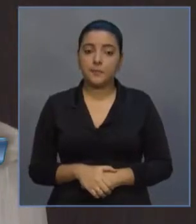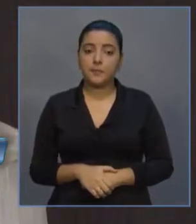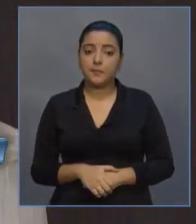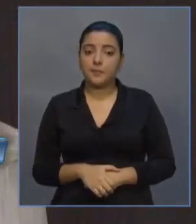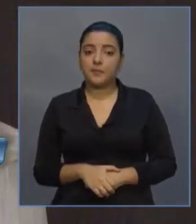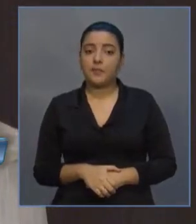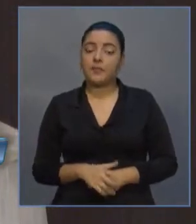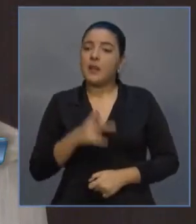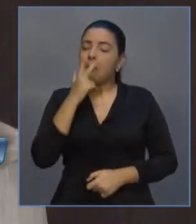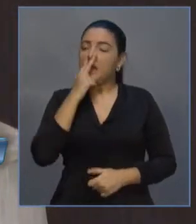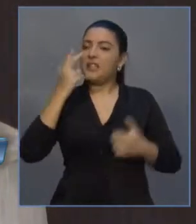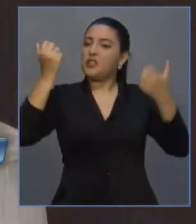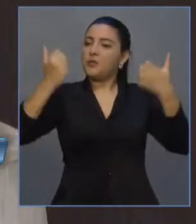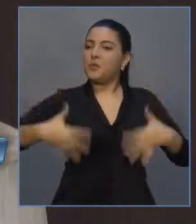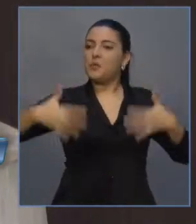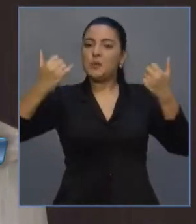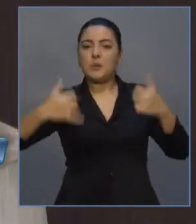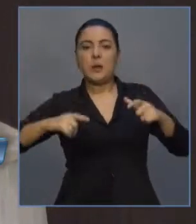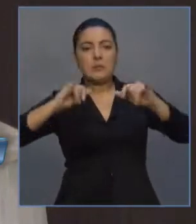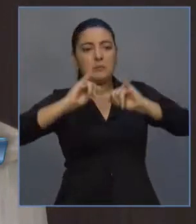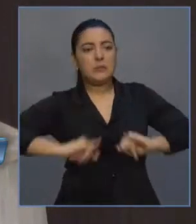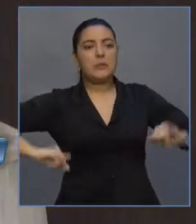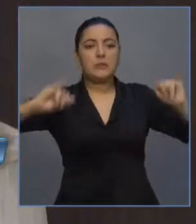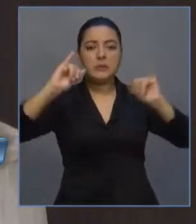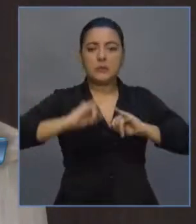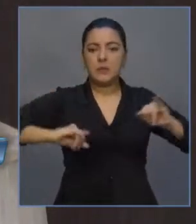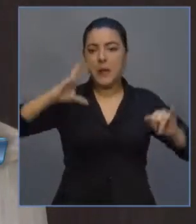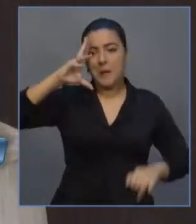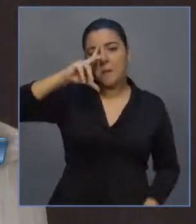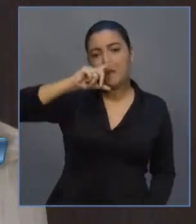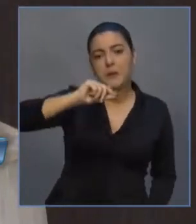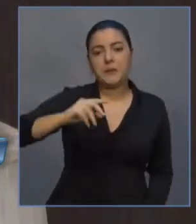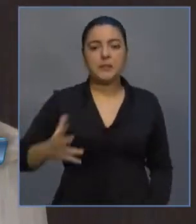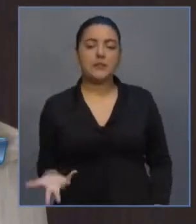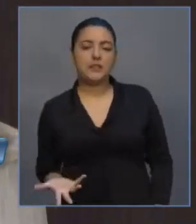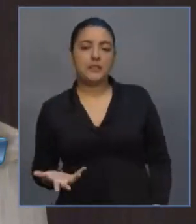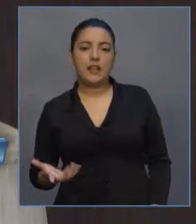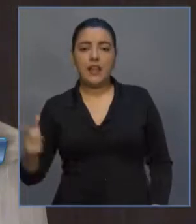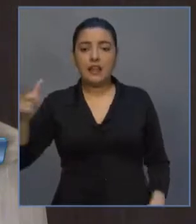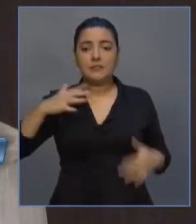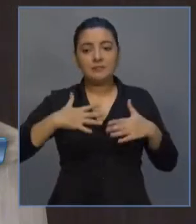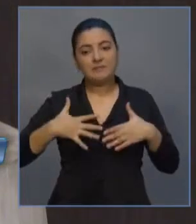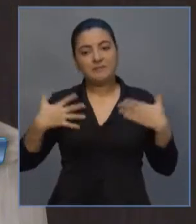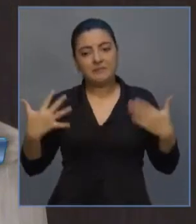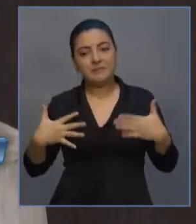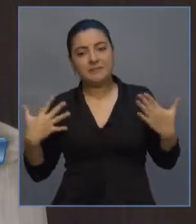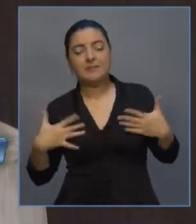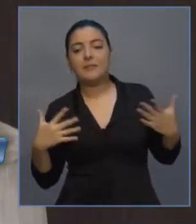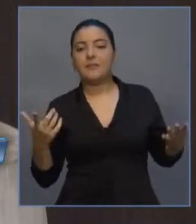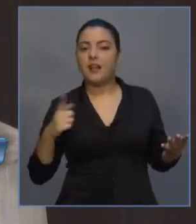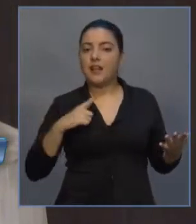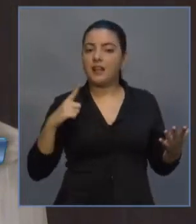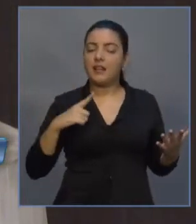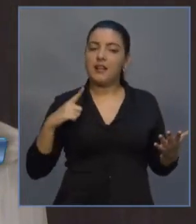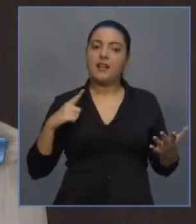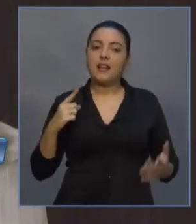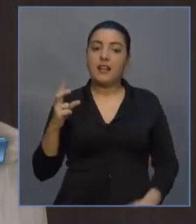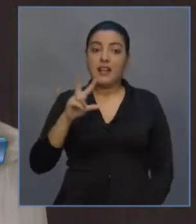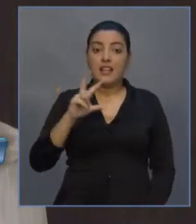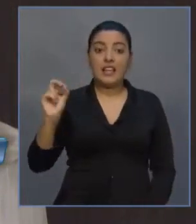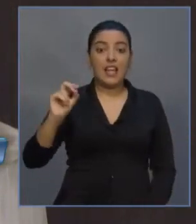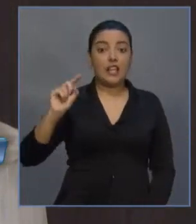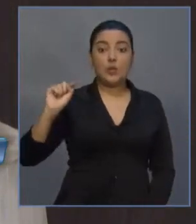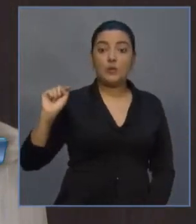discurso publicitário, que é um discurso que, obviamente, ele é muito simpático, em um Estado que tem meio milhão de